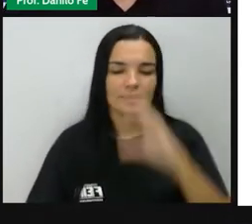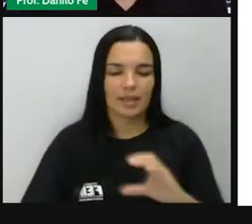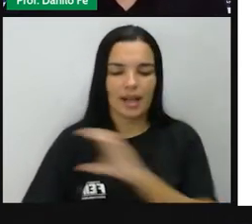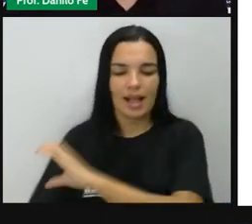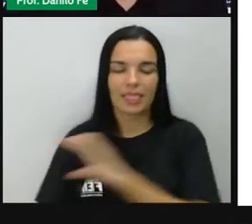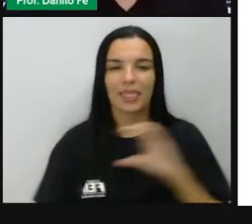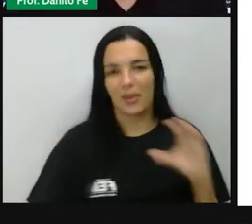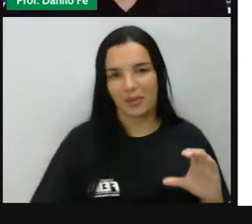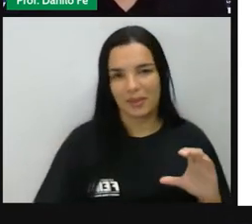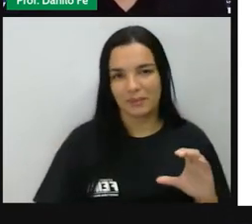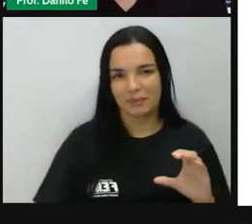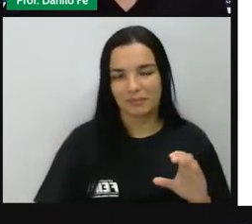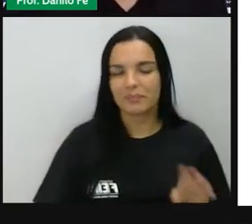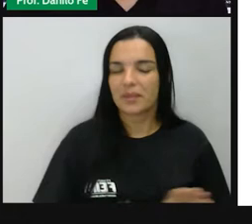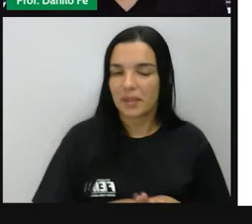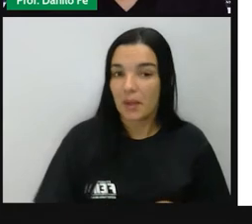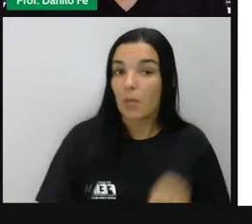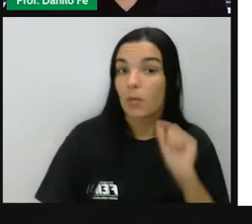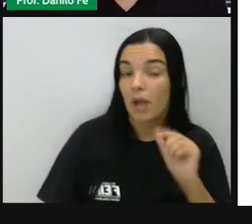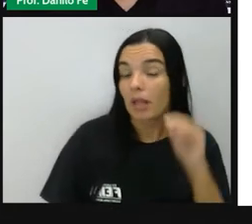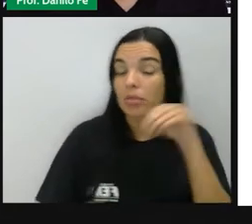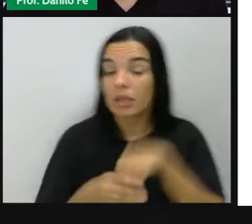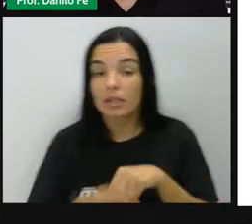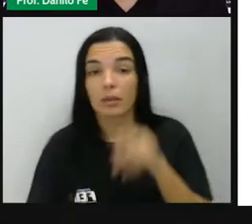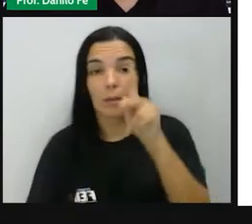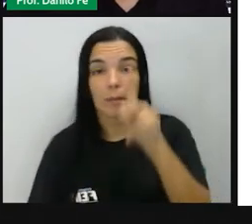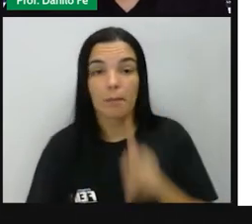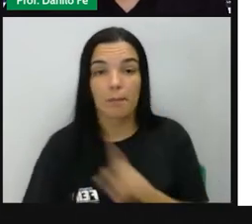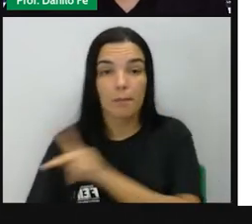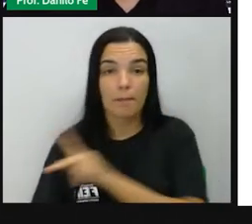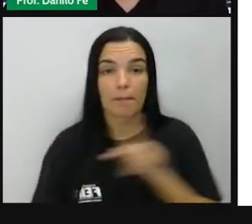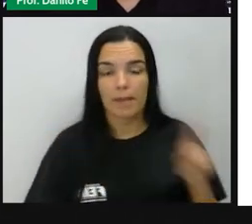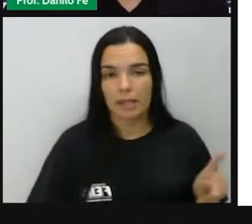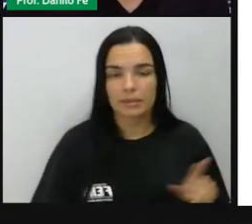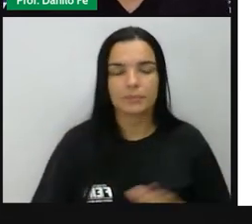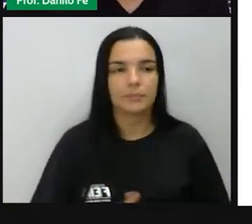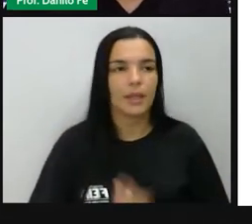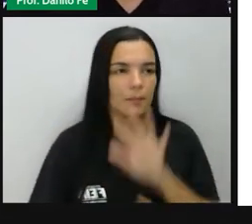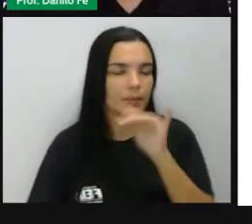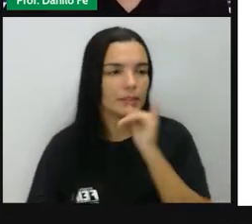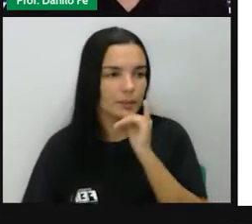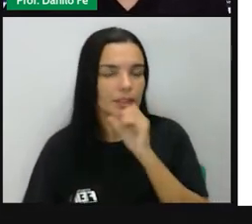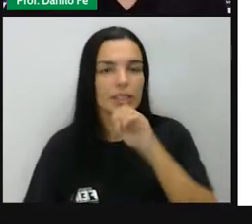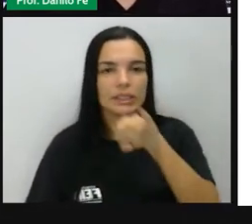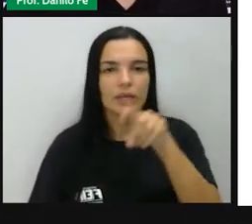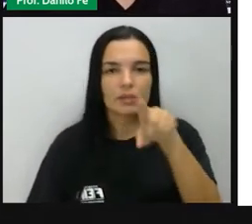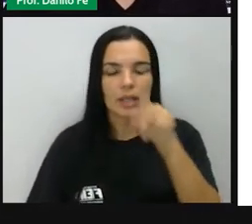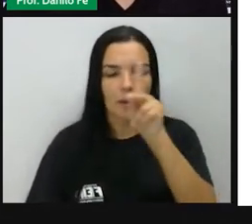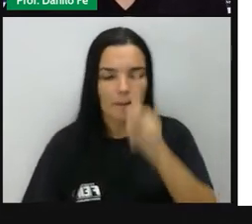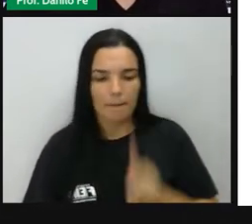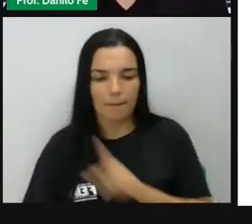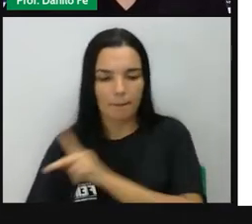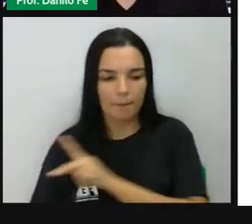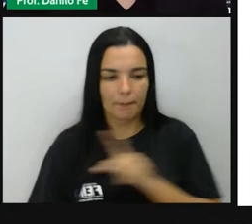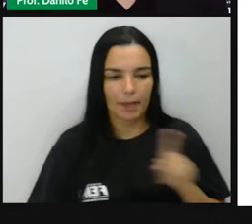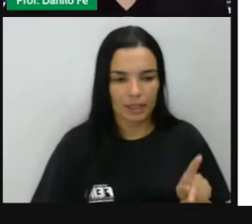isso. Se você fosse um padre oriundo do povo, você